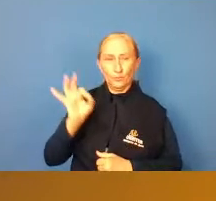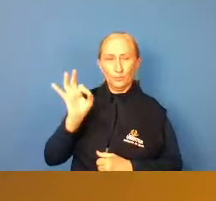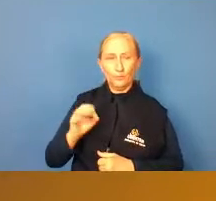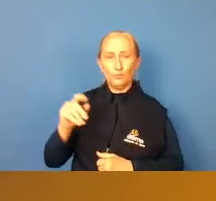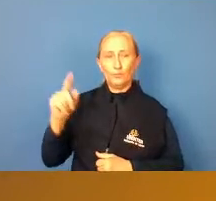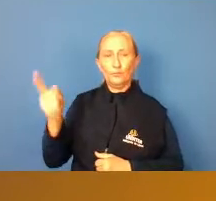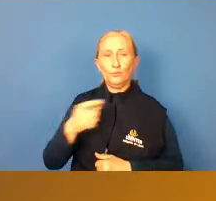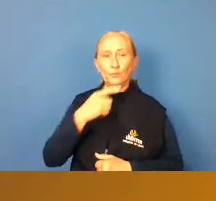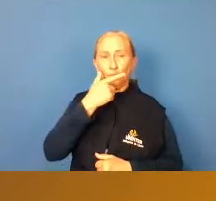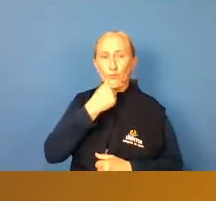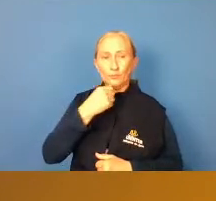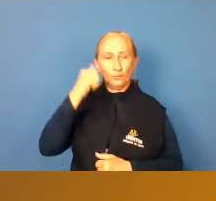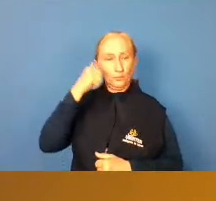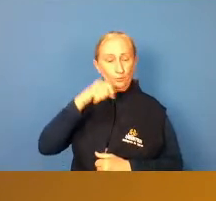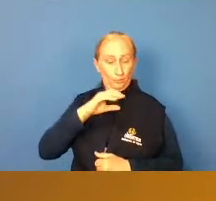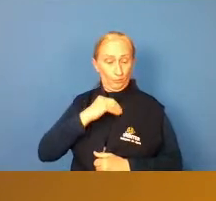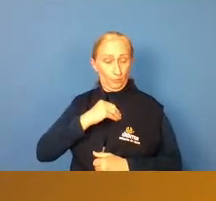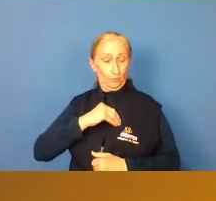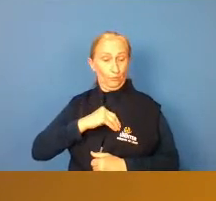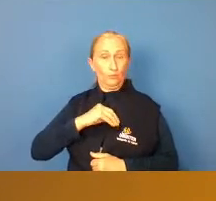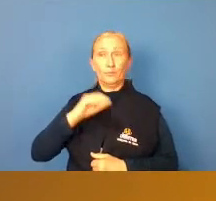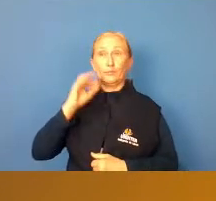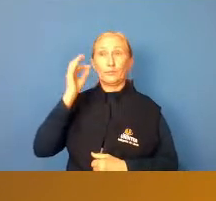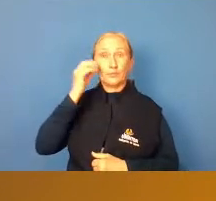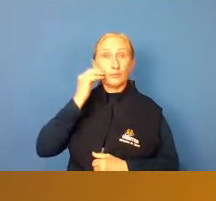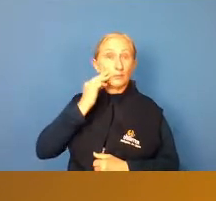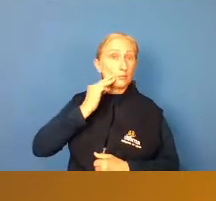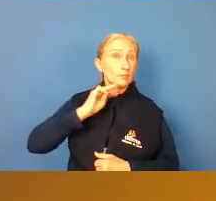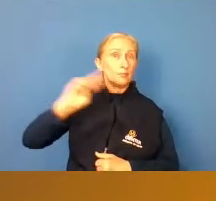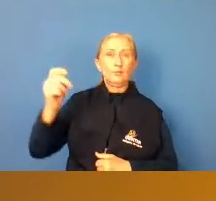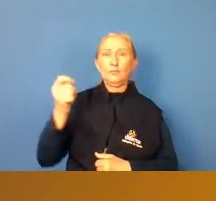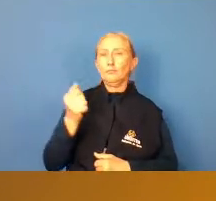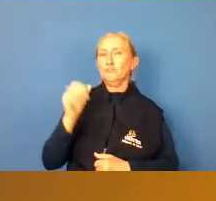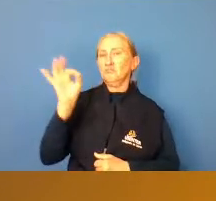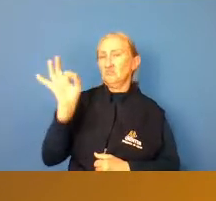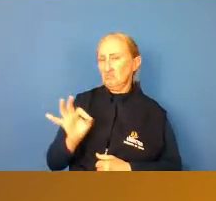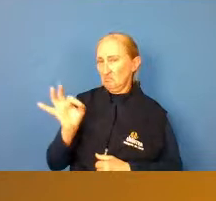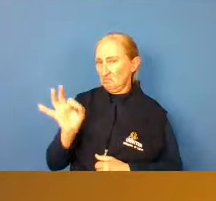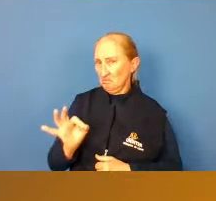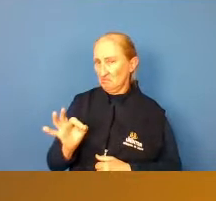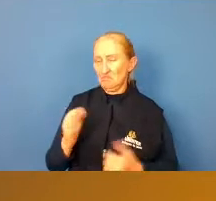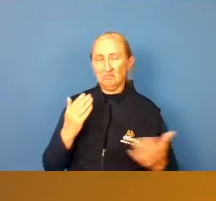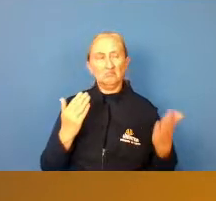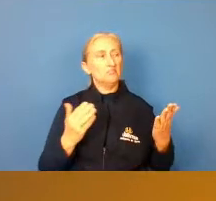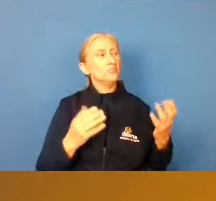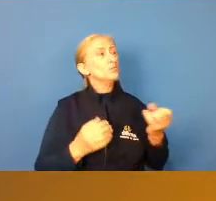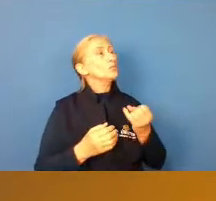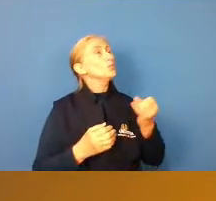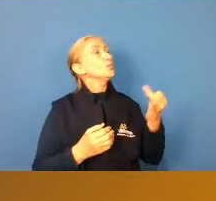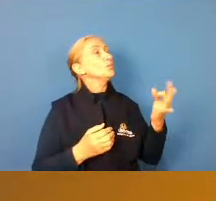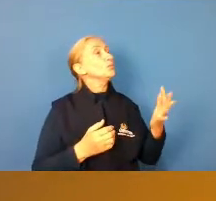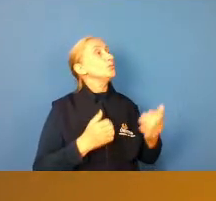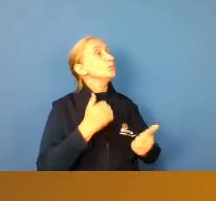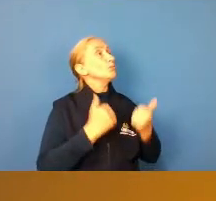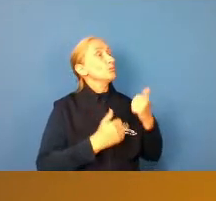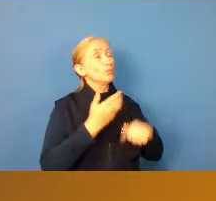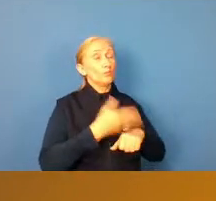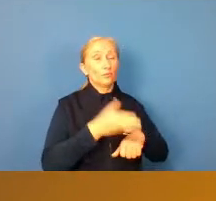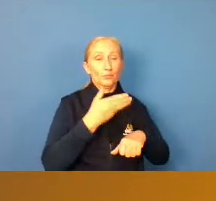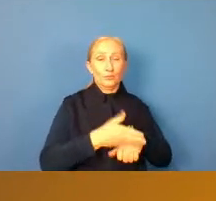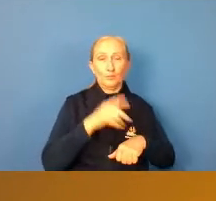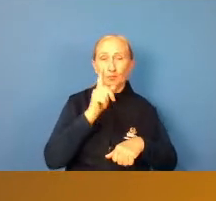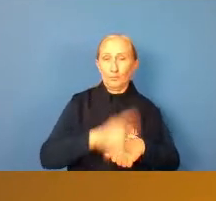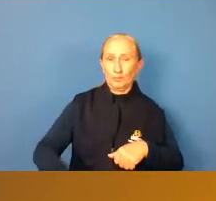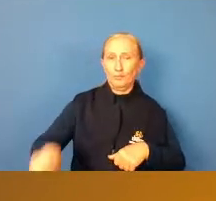jogadores que ganham milhões né é muito pequena se comparado ao número de atletas que praticam essa